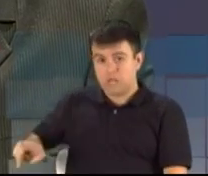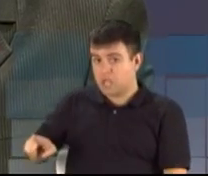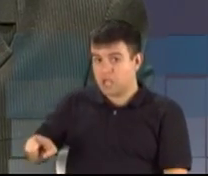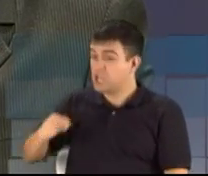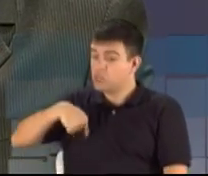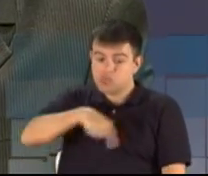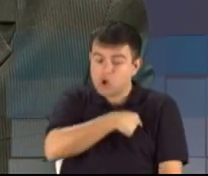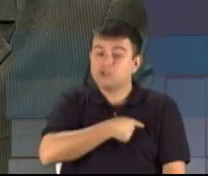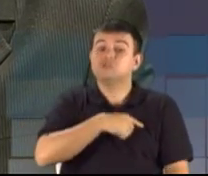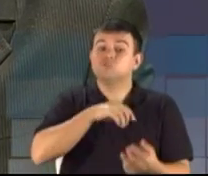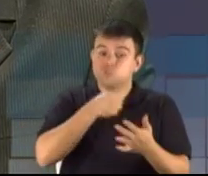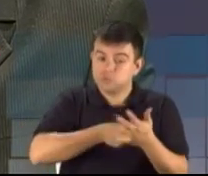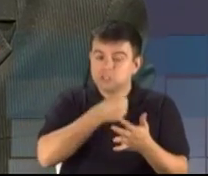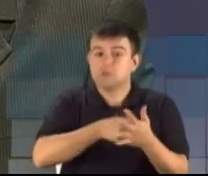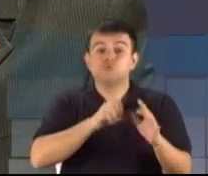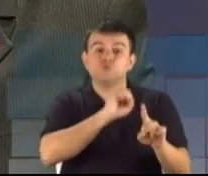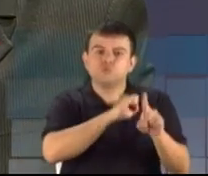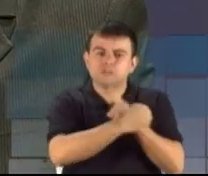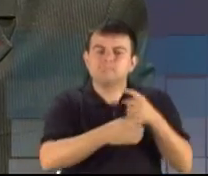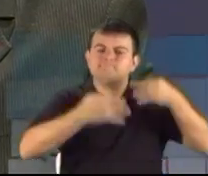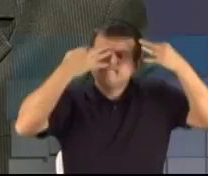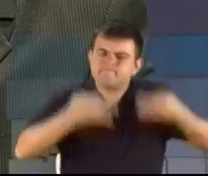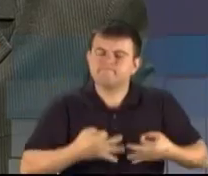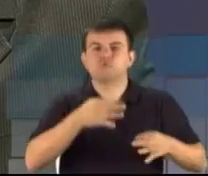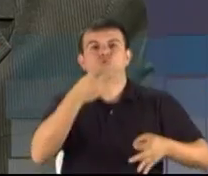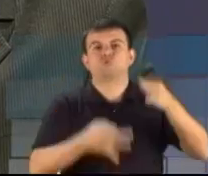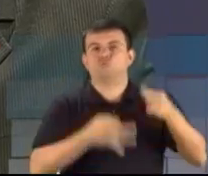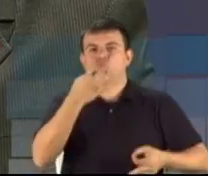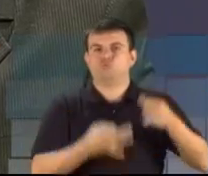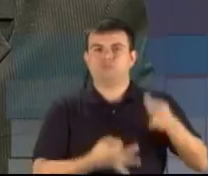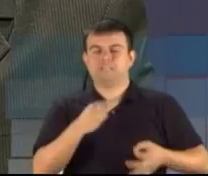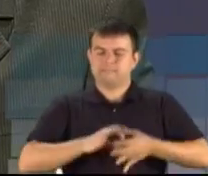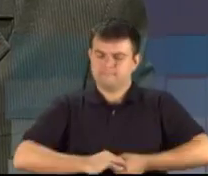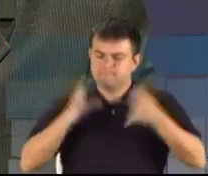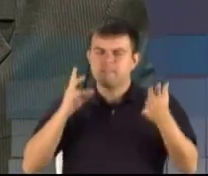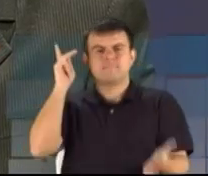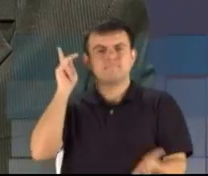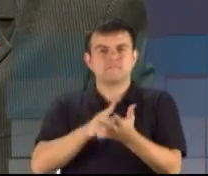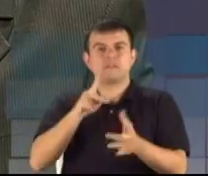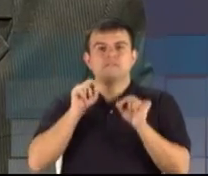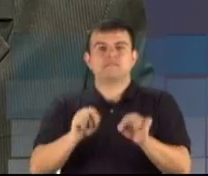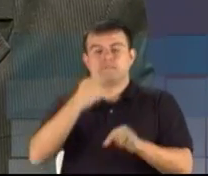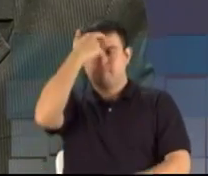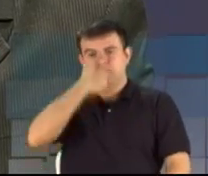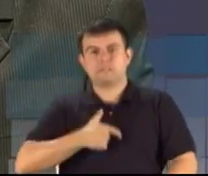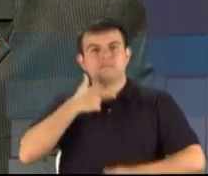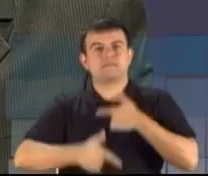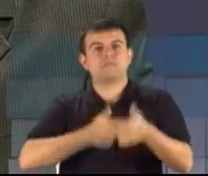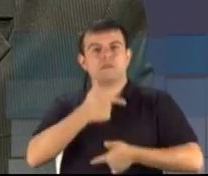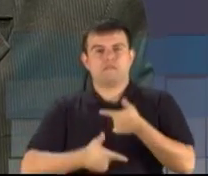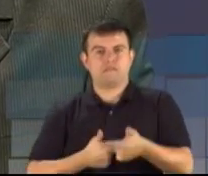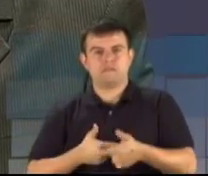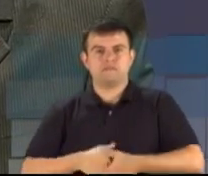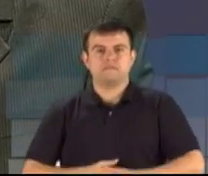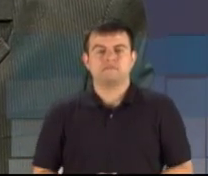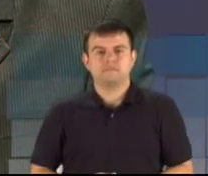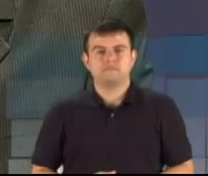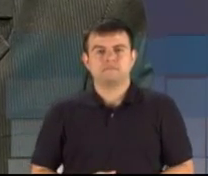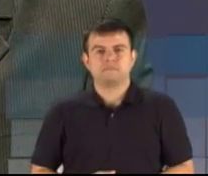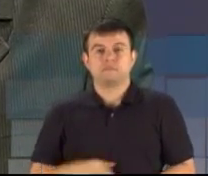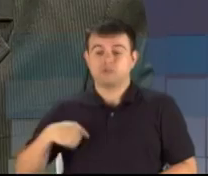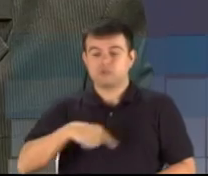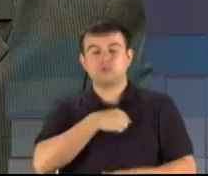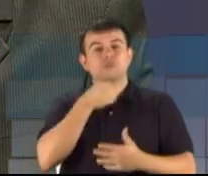sociedade justa. Nós lutamos pela libertação real do trabalhador. Nós lutamos para que o